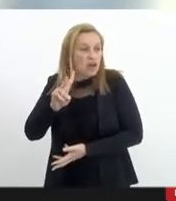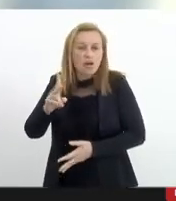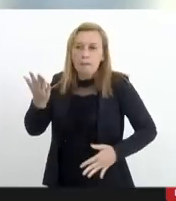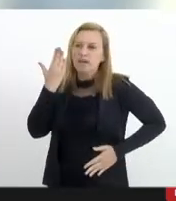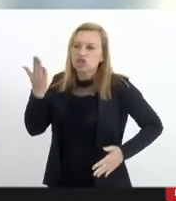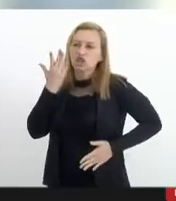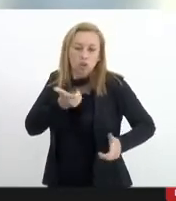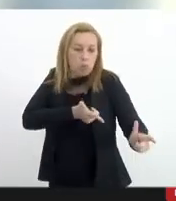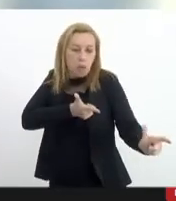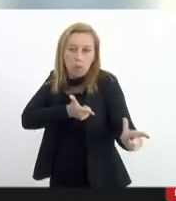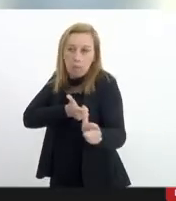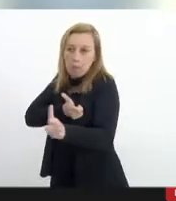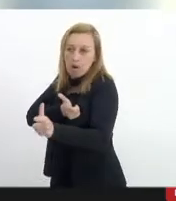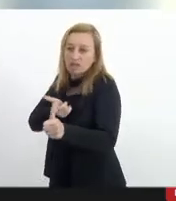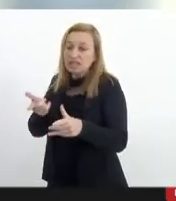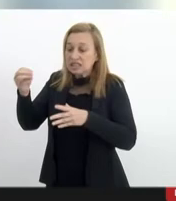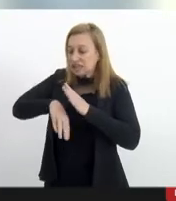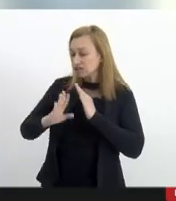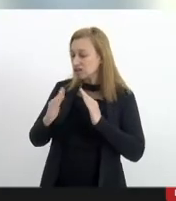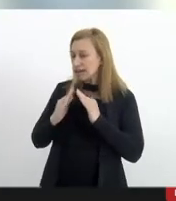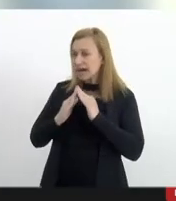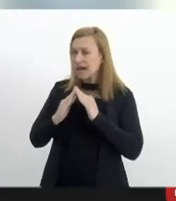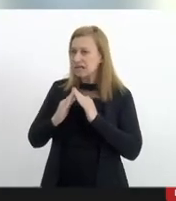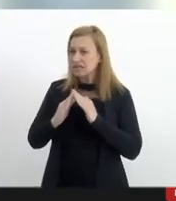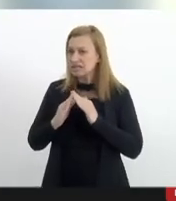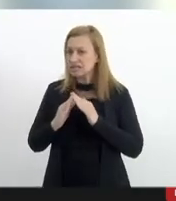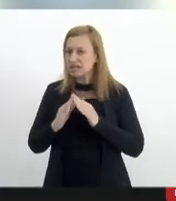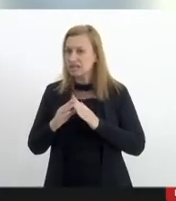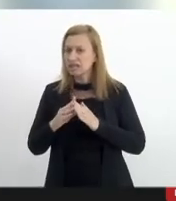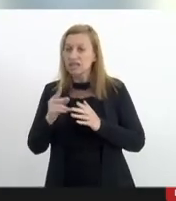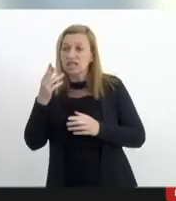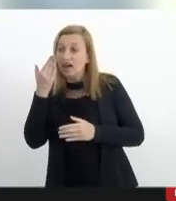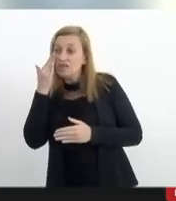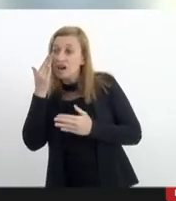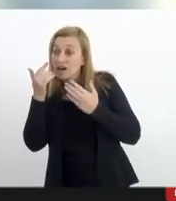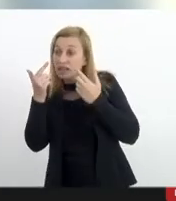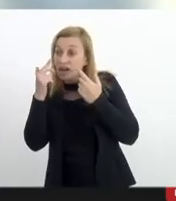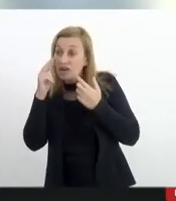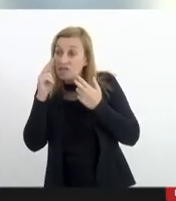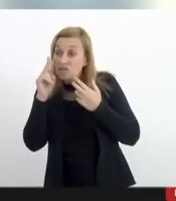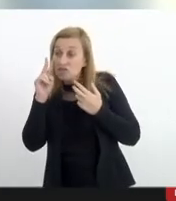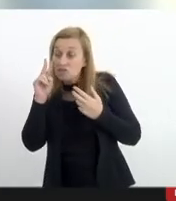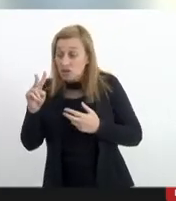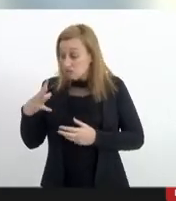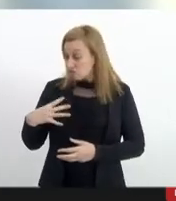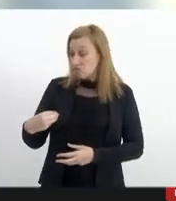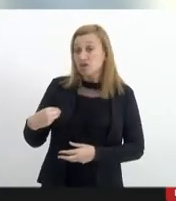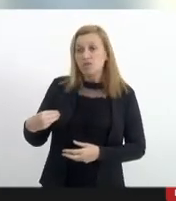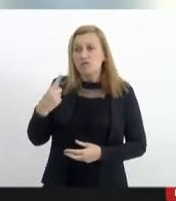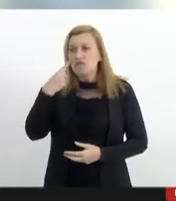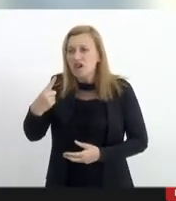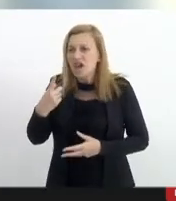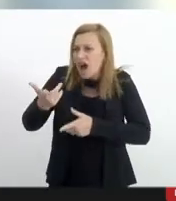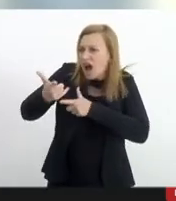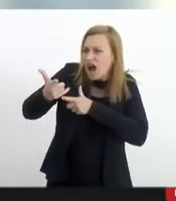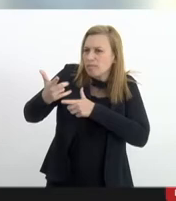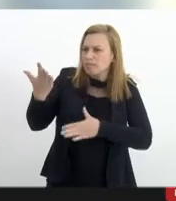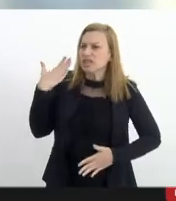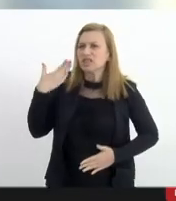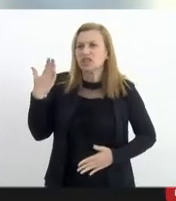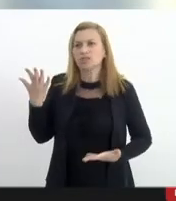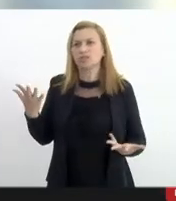nos nossos quintais nas nossas casas diante de nossos filhos e filhas naturalizar isso é um absurdo